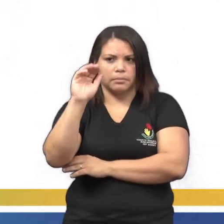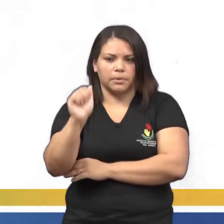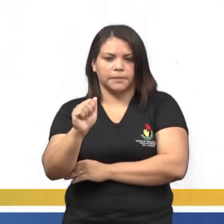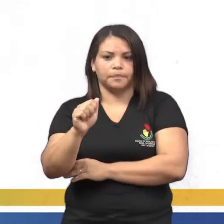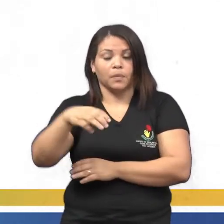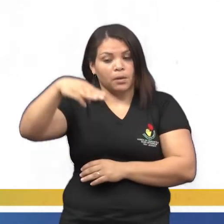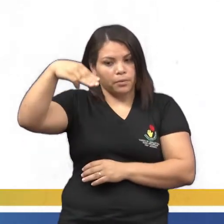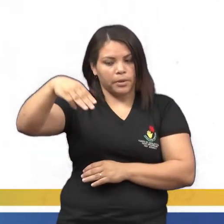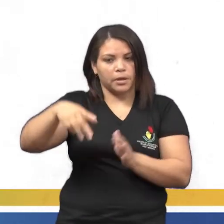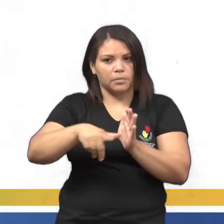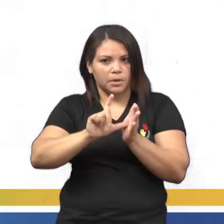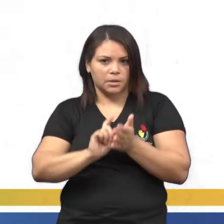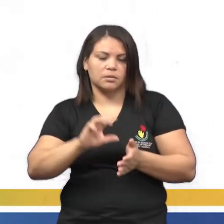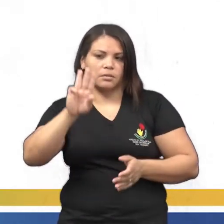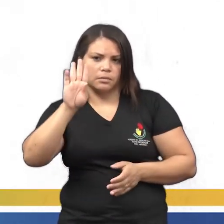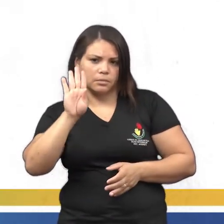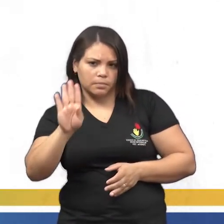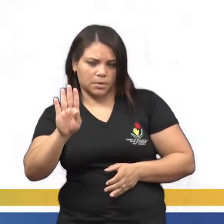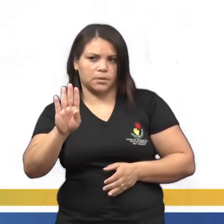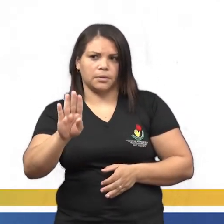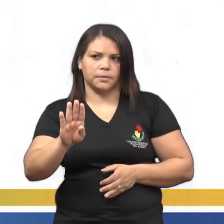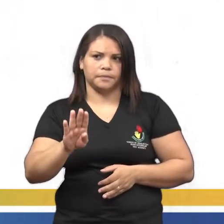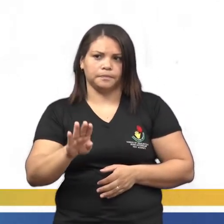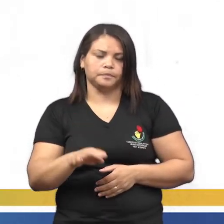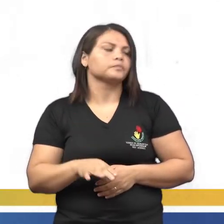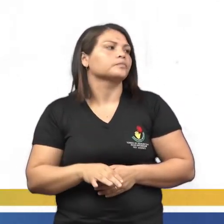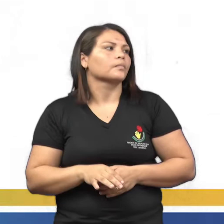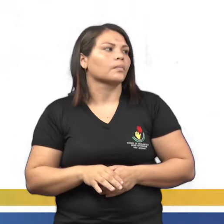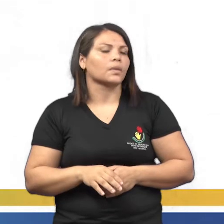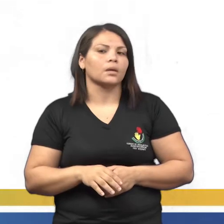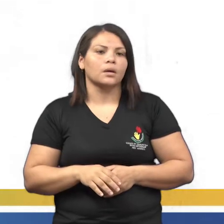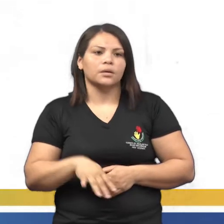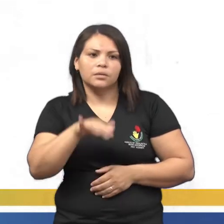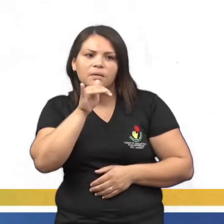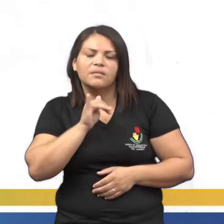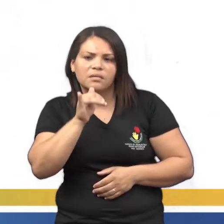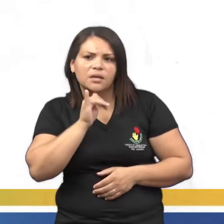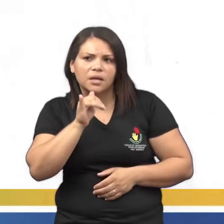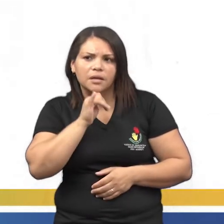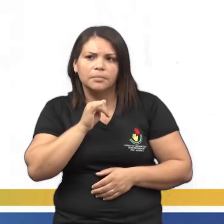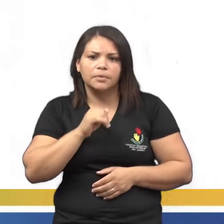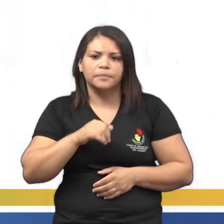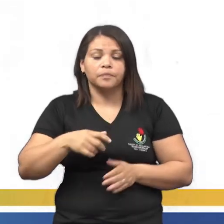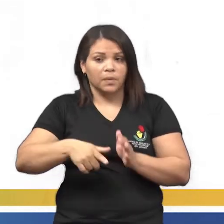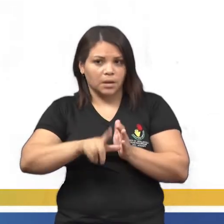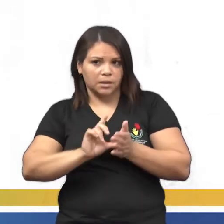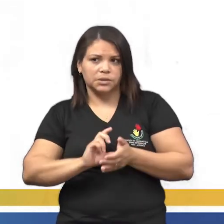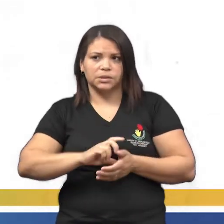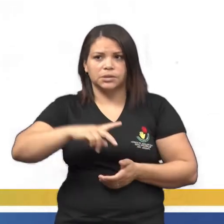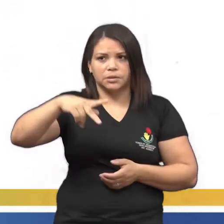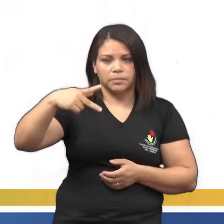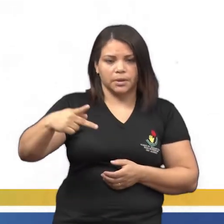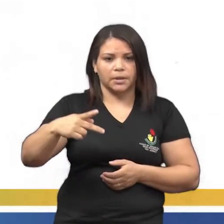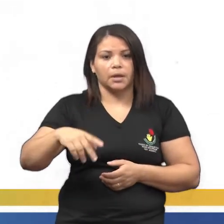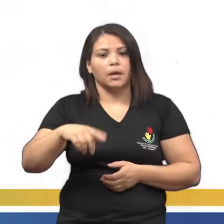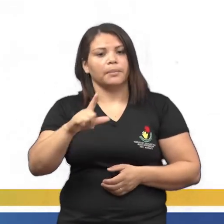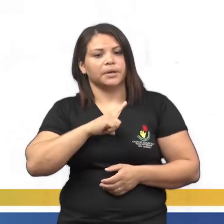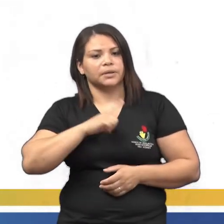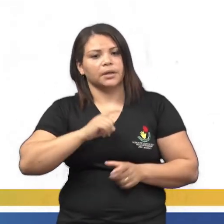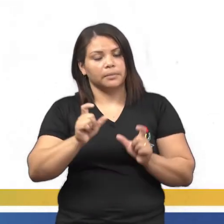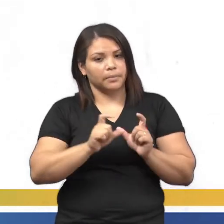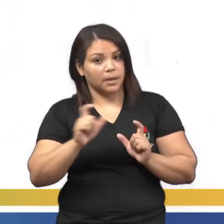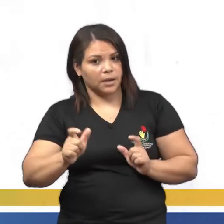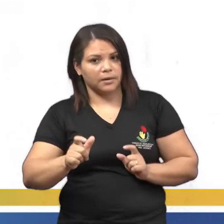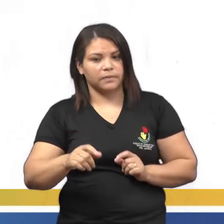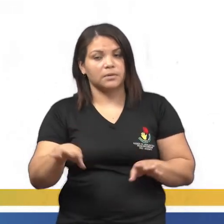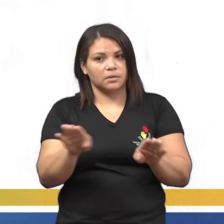agora, né? As outras três palavras, eu tô observando aqui, a gente só trouxe exemplos antes de P, mas aí tem outras palavras também que